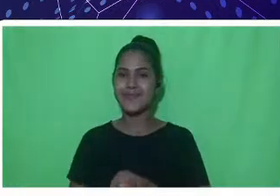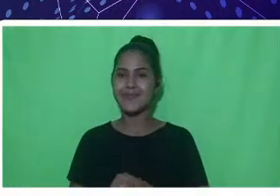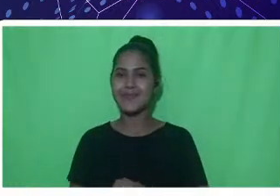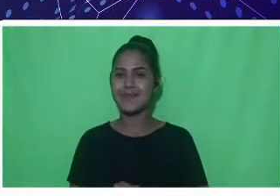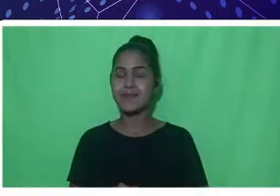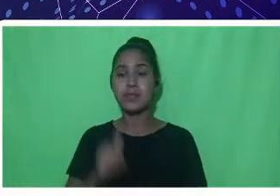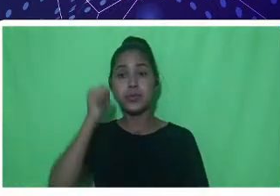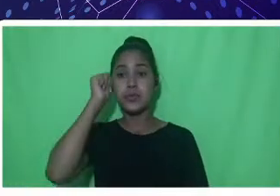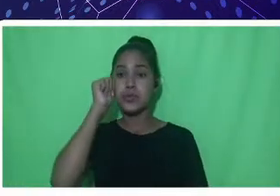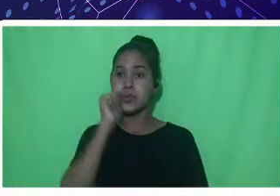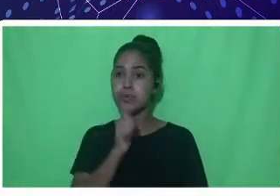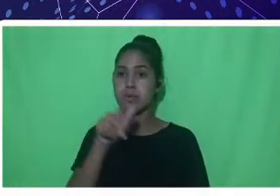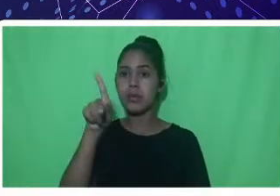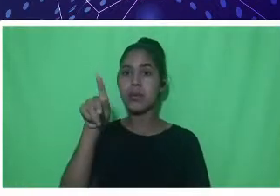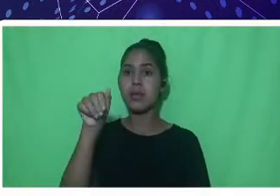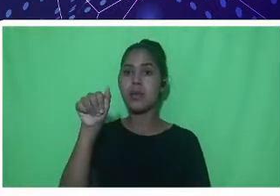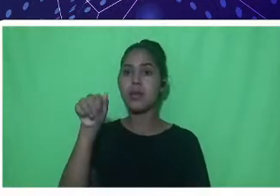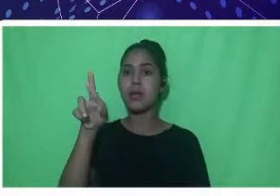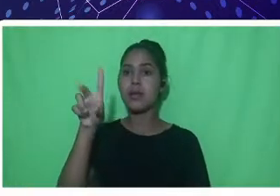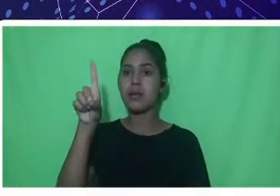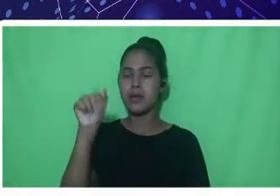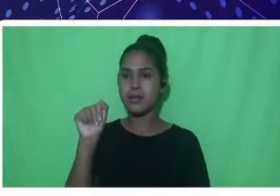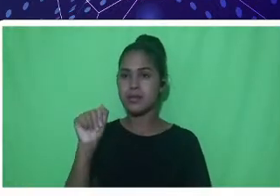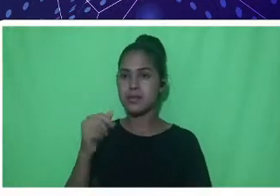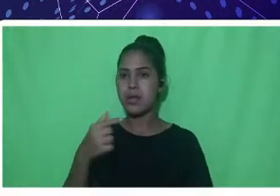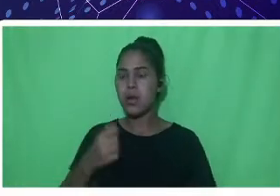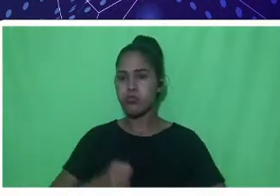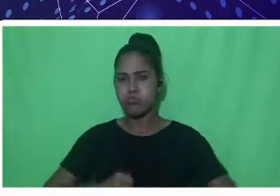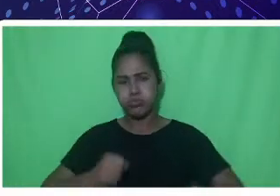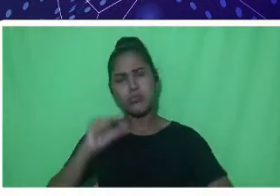parda e gordinha de 1,56m.